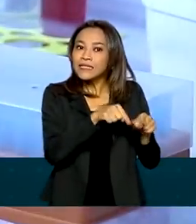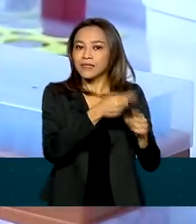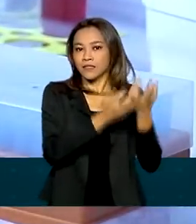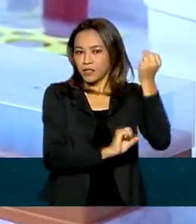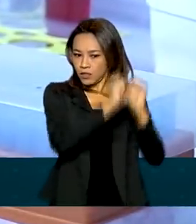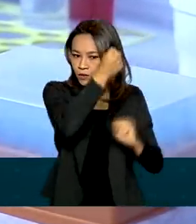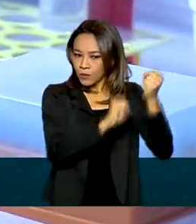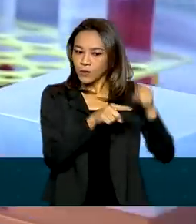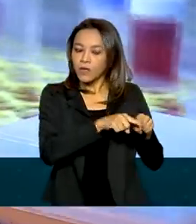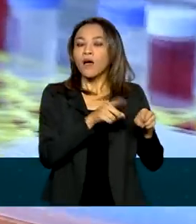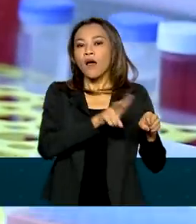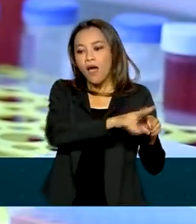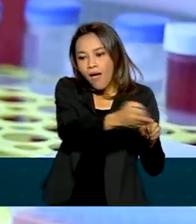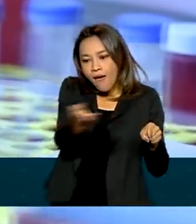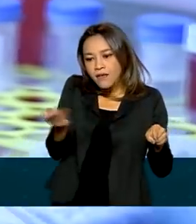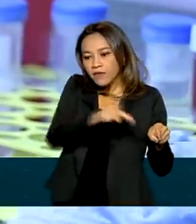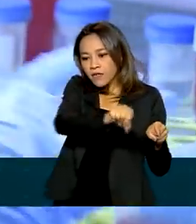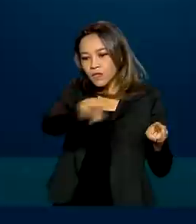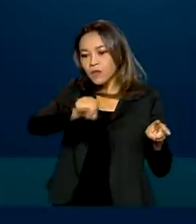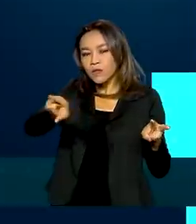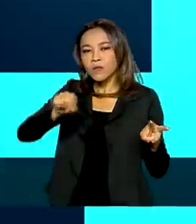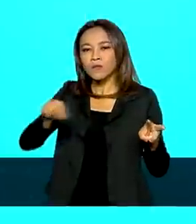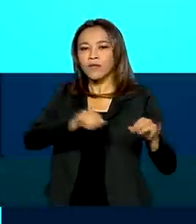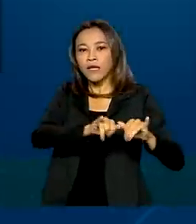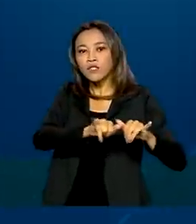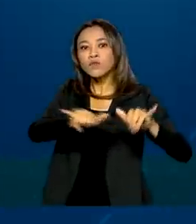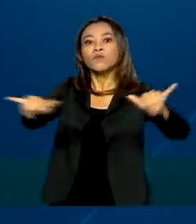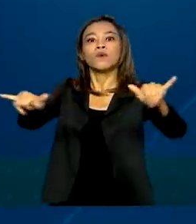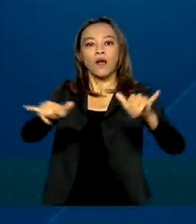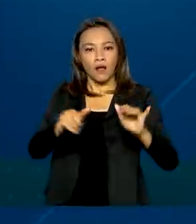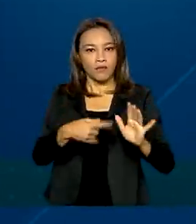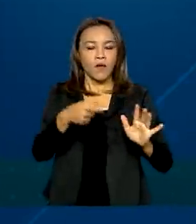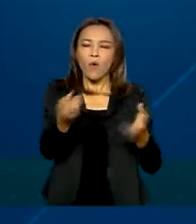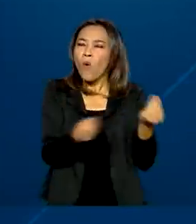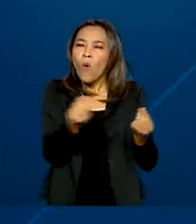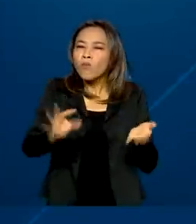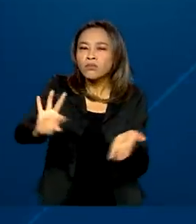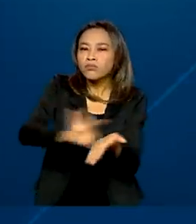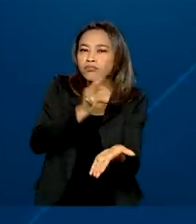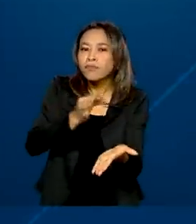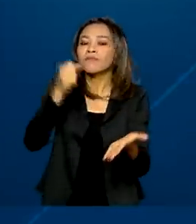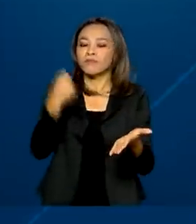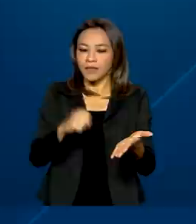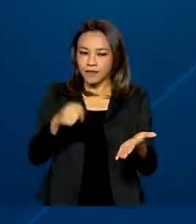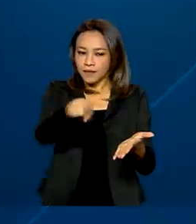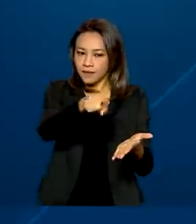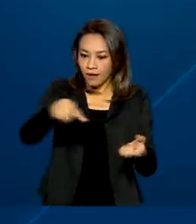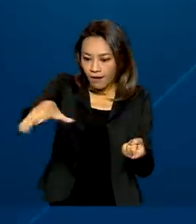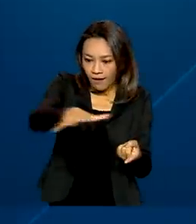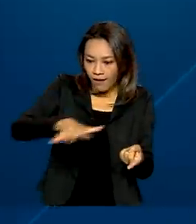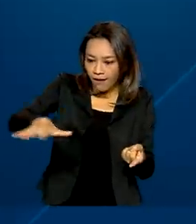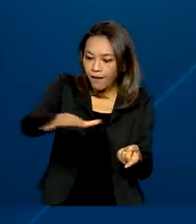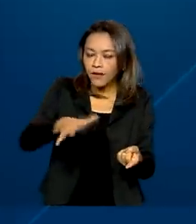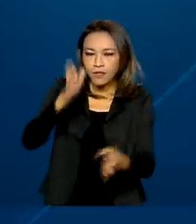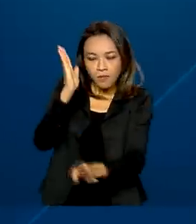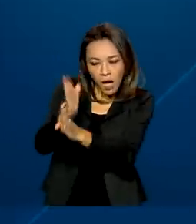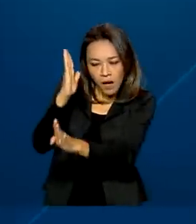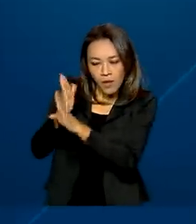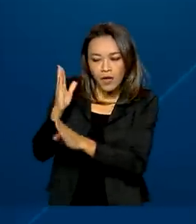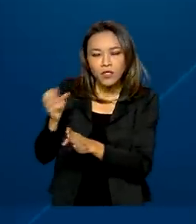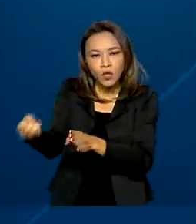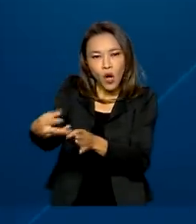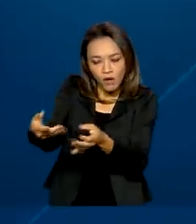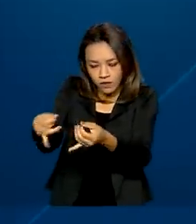As empresas serão escolhidas por chamada pública. Para se inscrever, as empresas precisam atuar em áreas como descoberta de novas